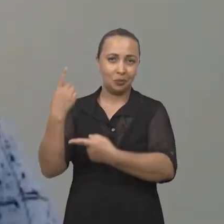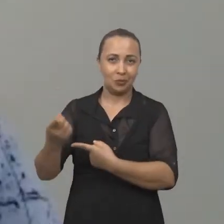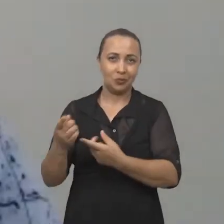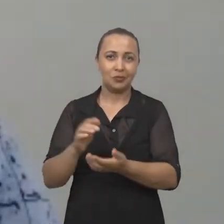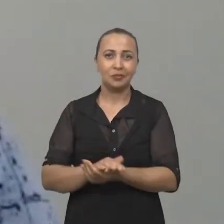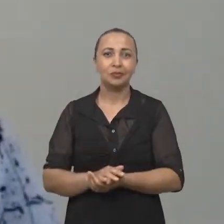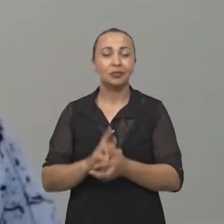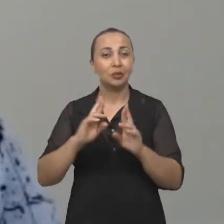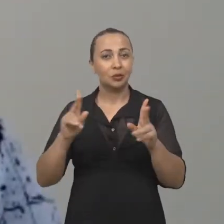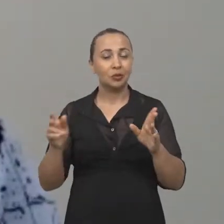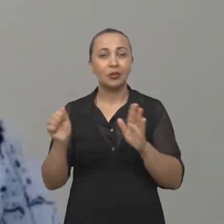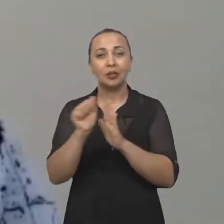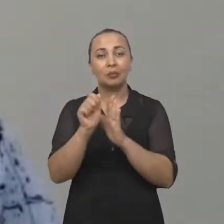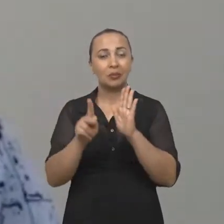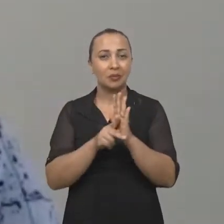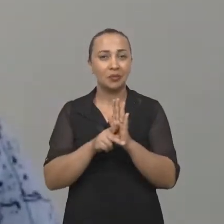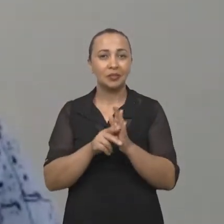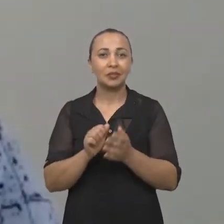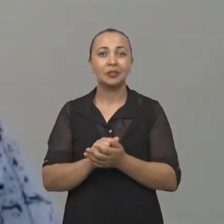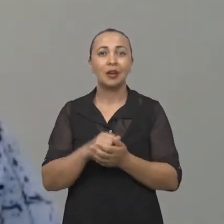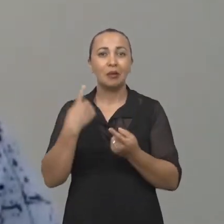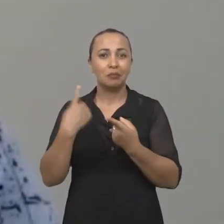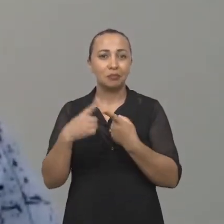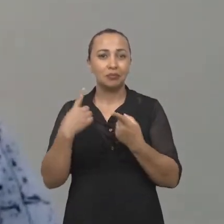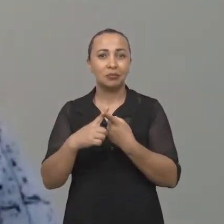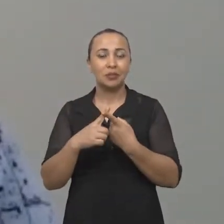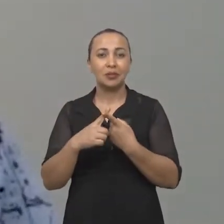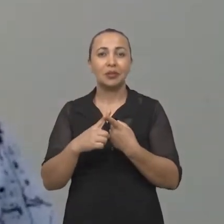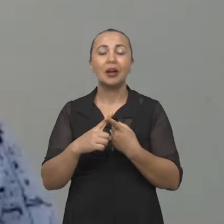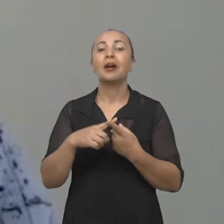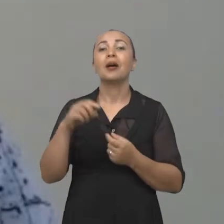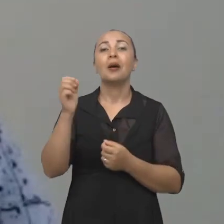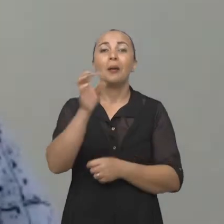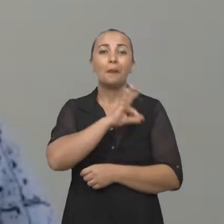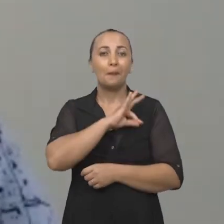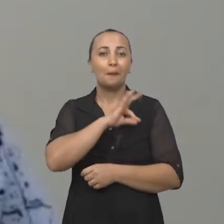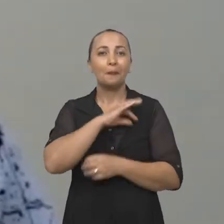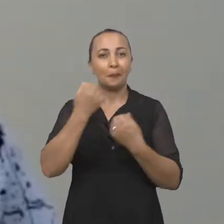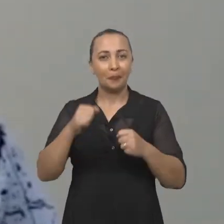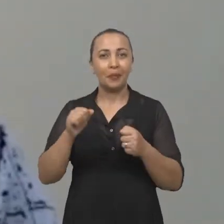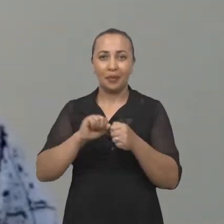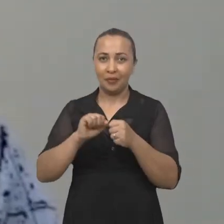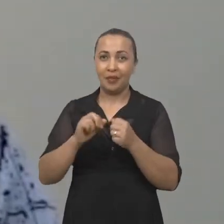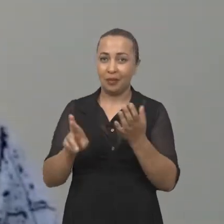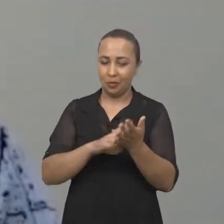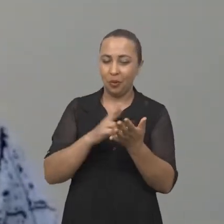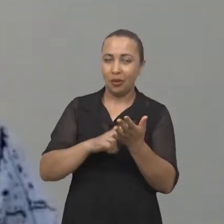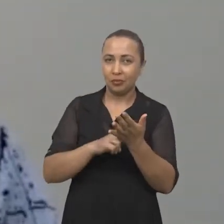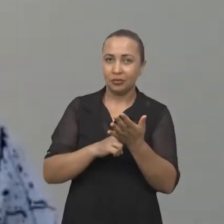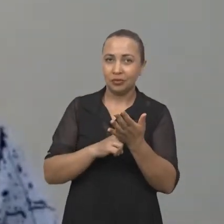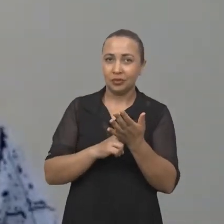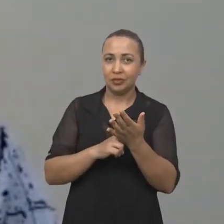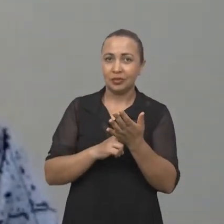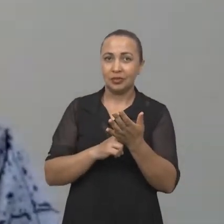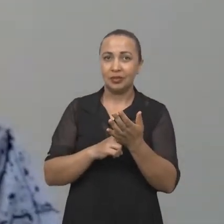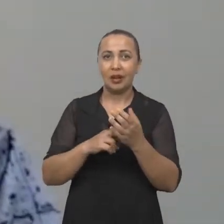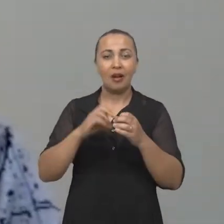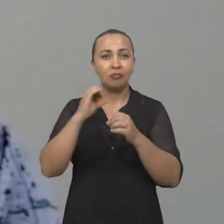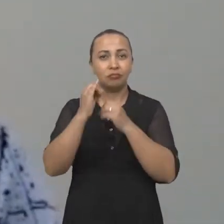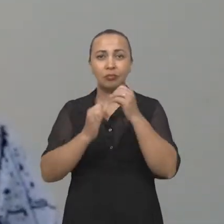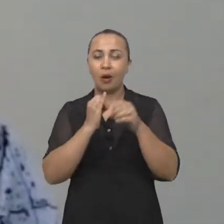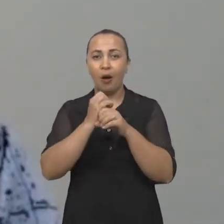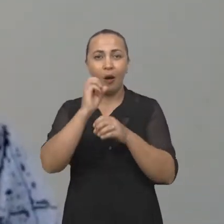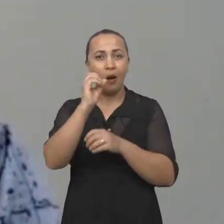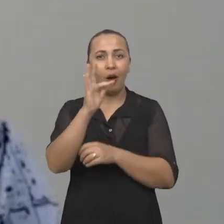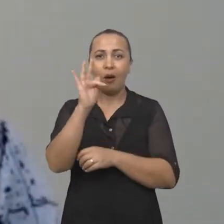O diferencial do aplicativo é porque o policial, ele pode fazer esse registro dessas ocorrências de forma offline. Ou